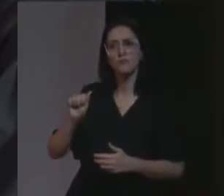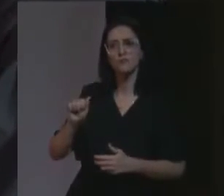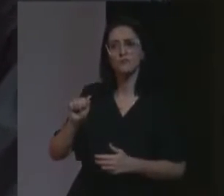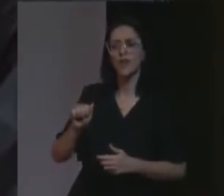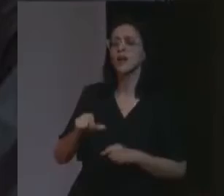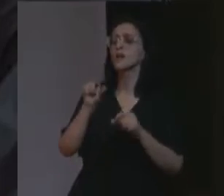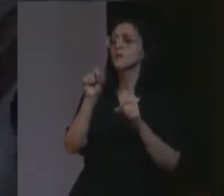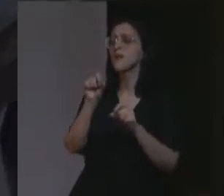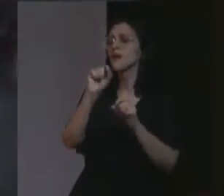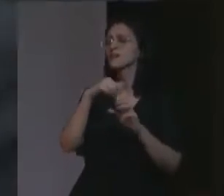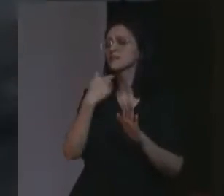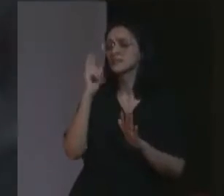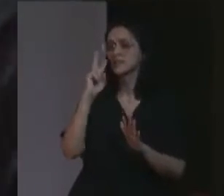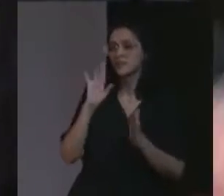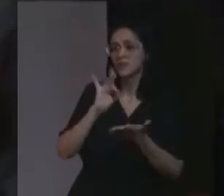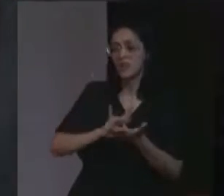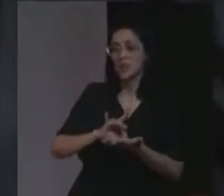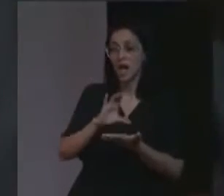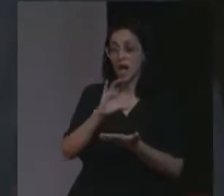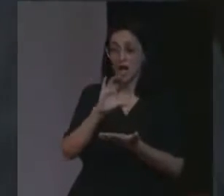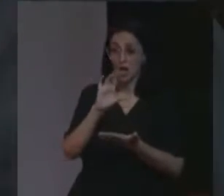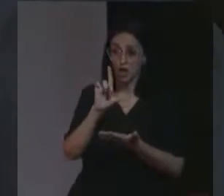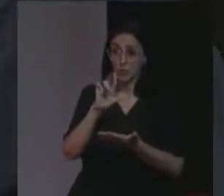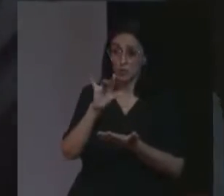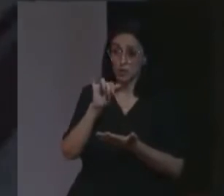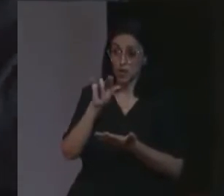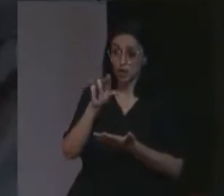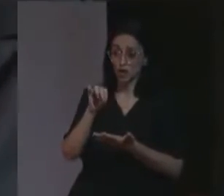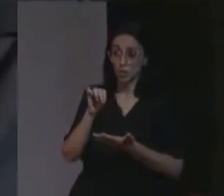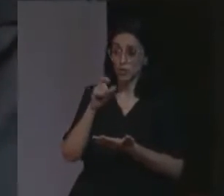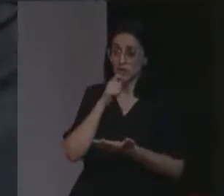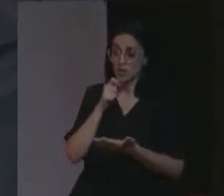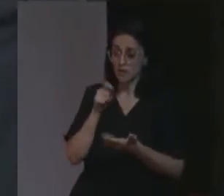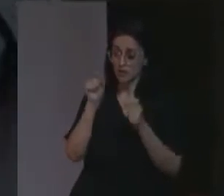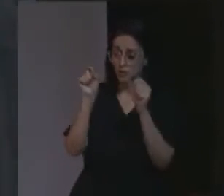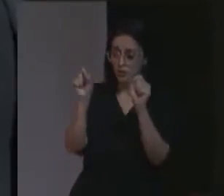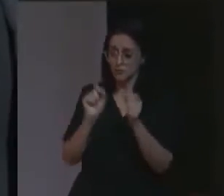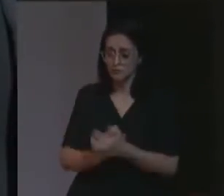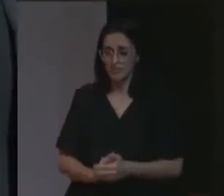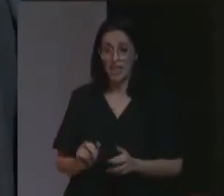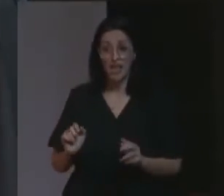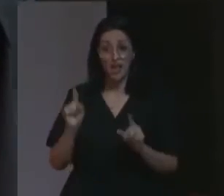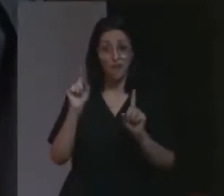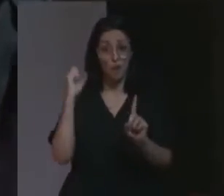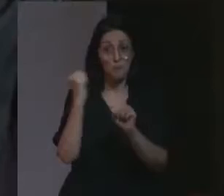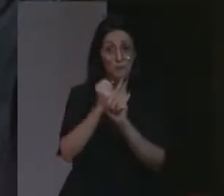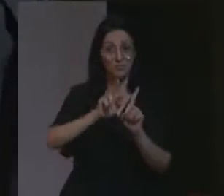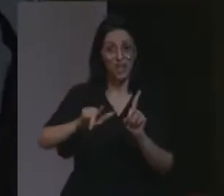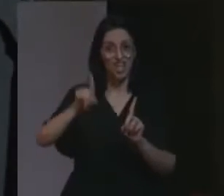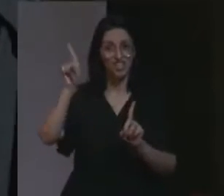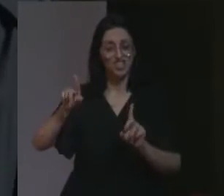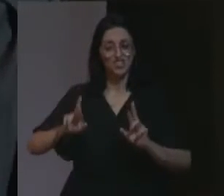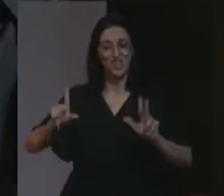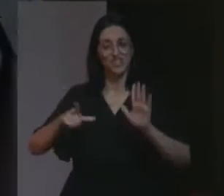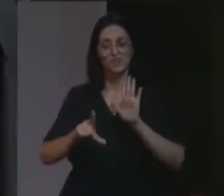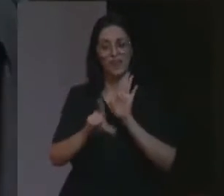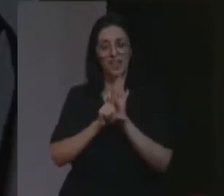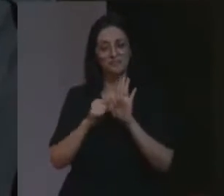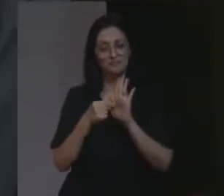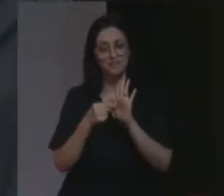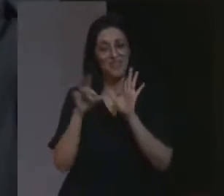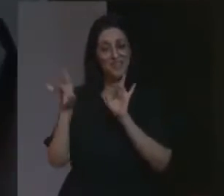Maia, também numa entrevista recente, afirmou, é diferente. Legalmente,